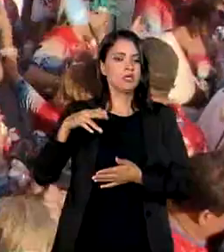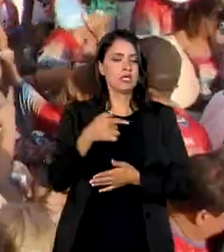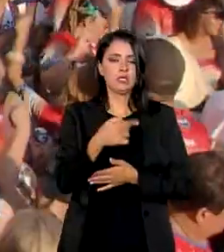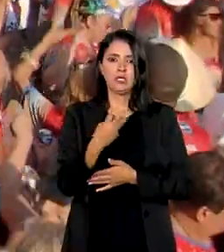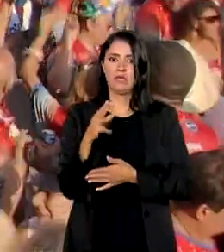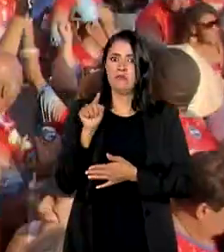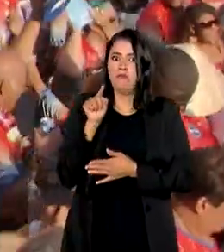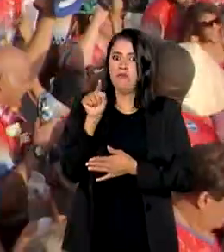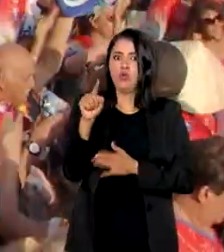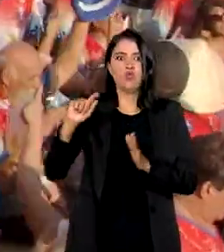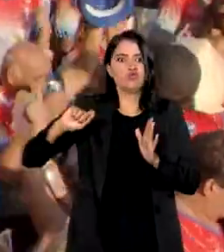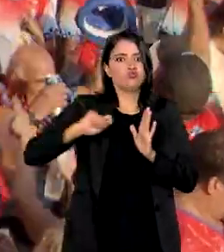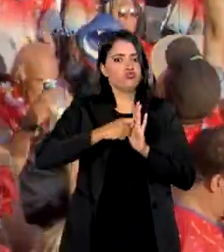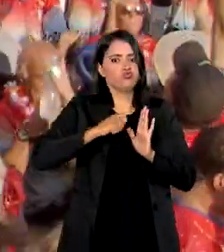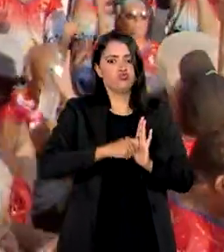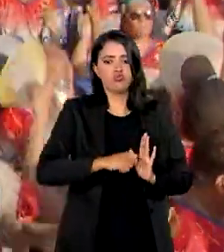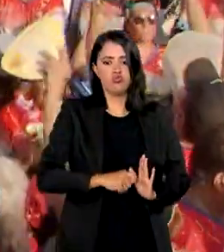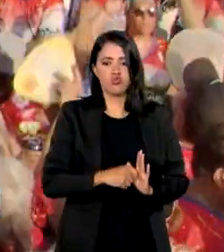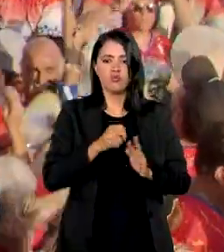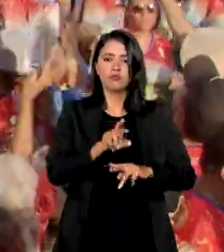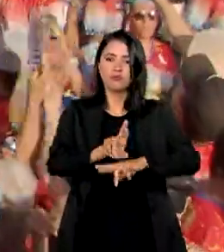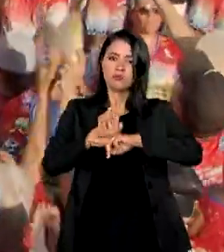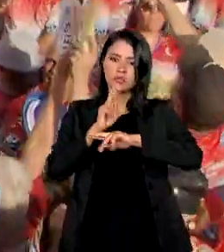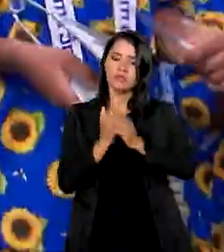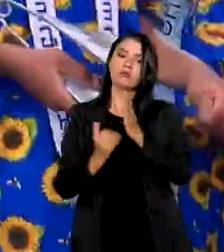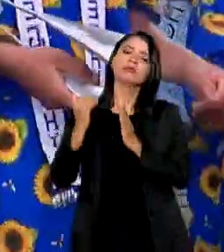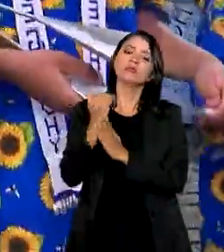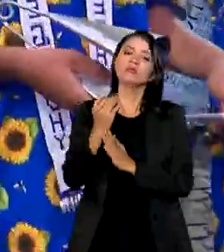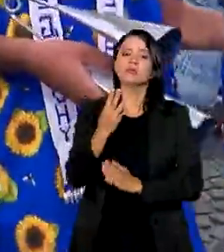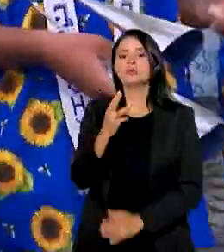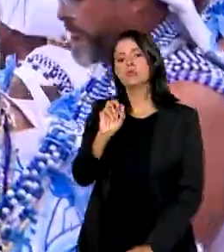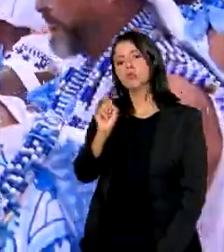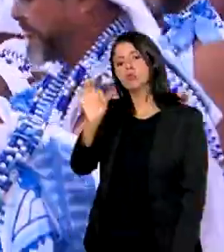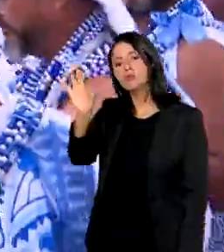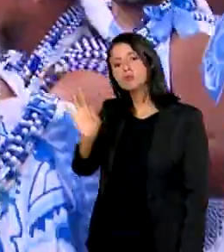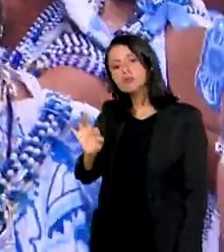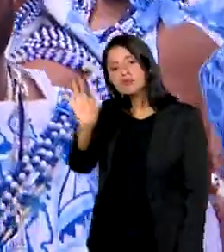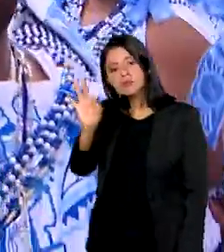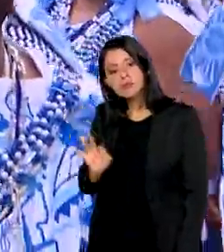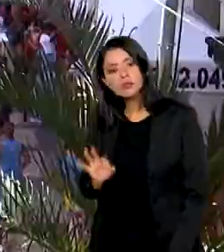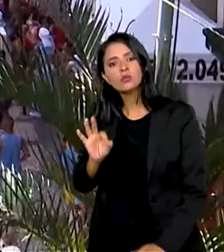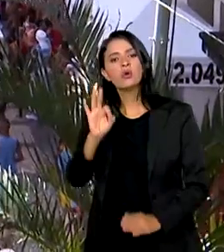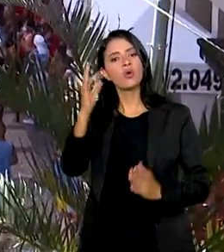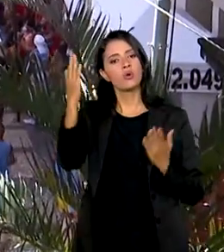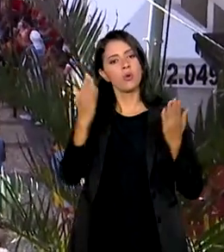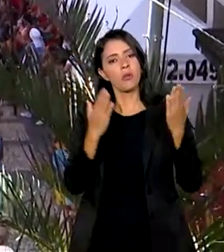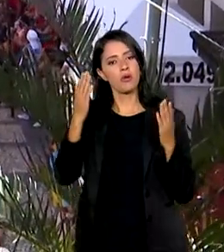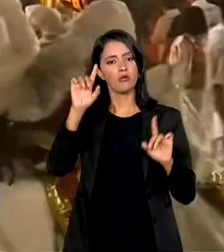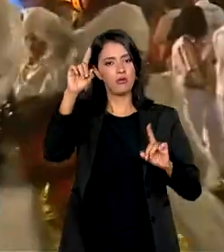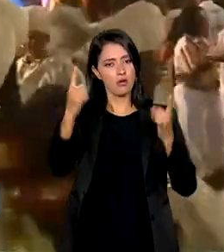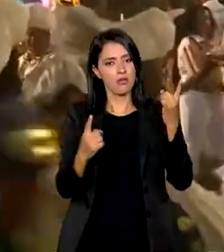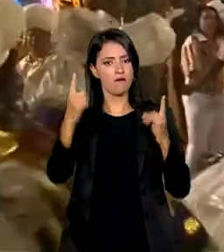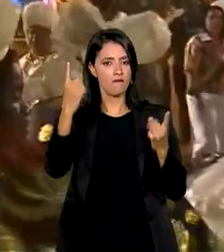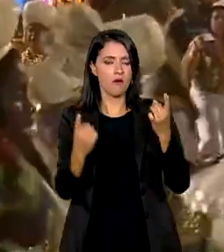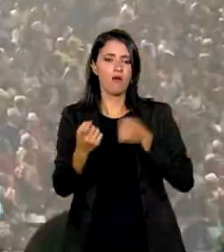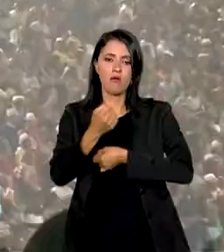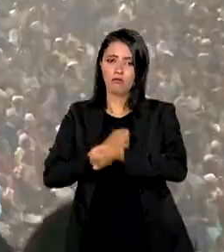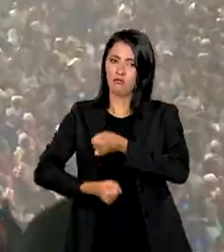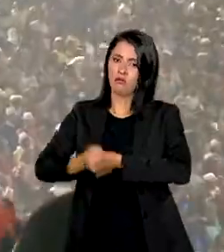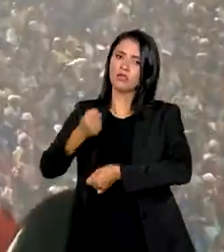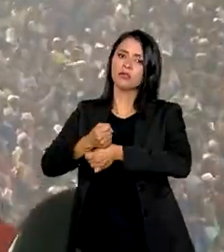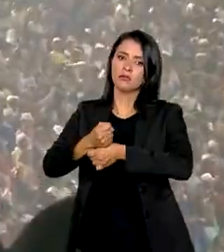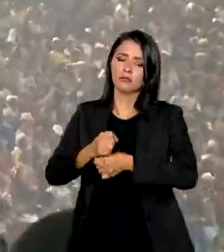denúncias. Esse número representa aumento de 38% quando comparado com o carnaval do ano